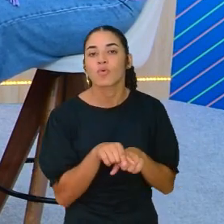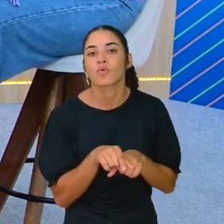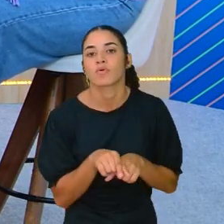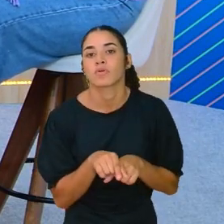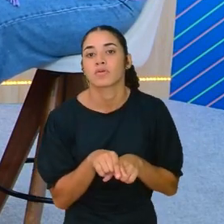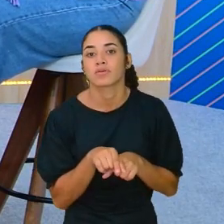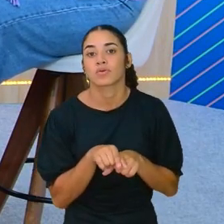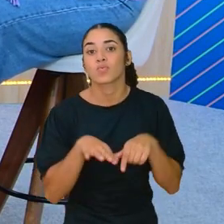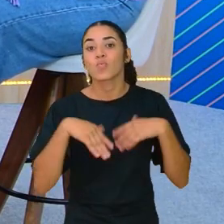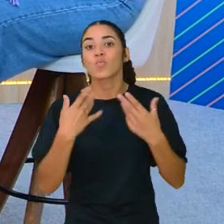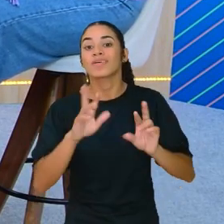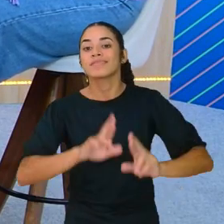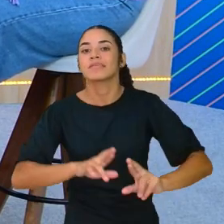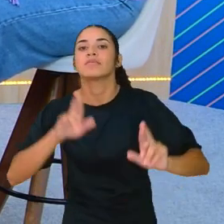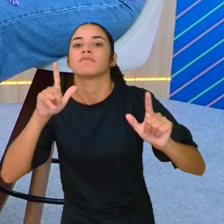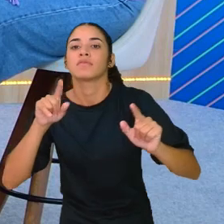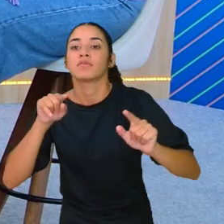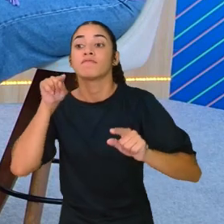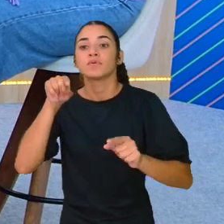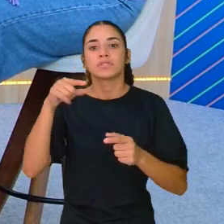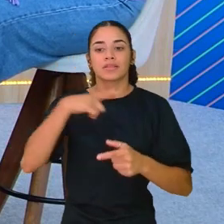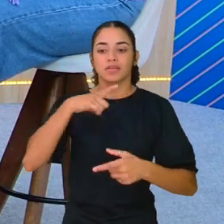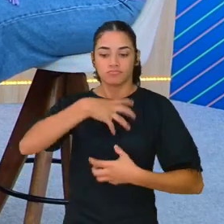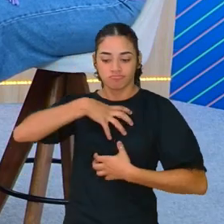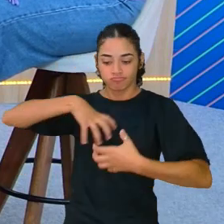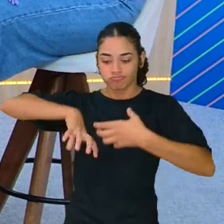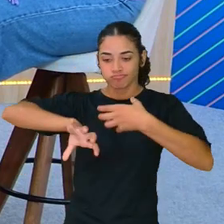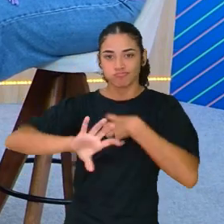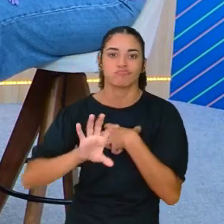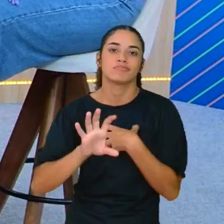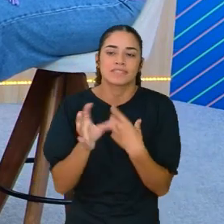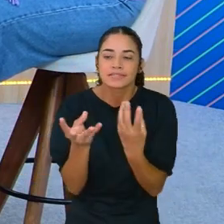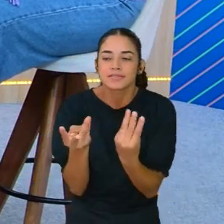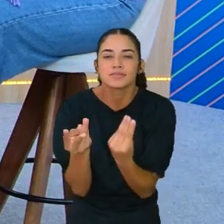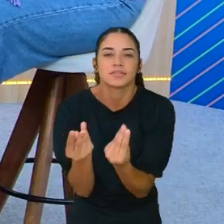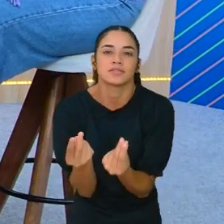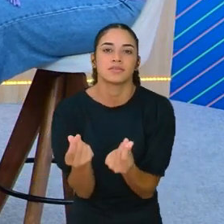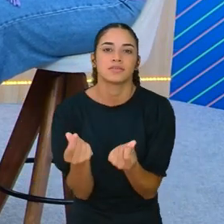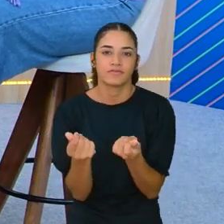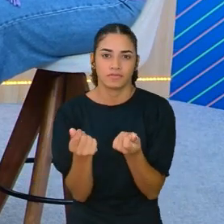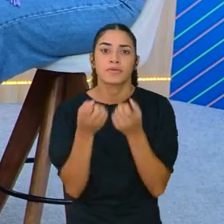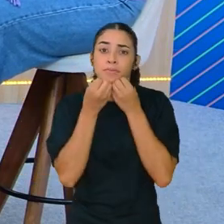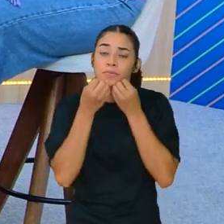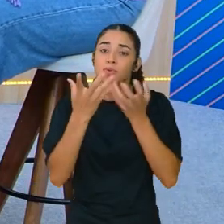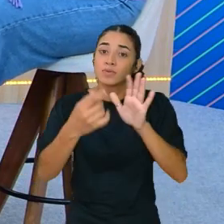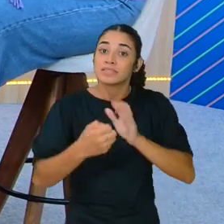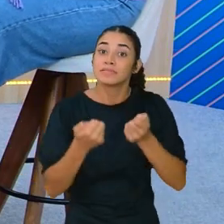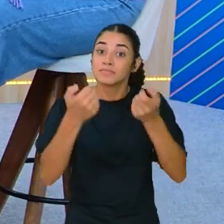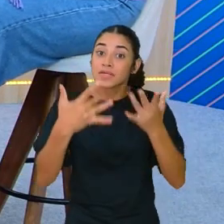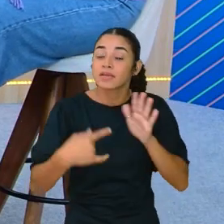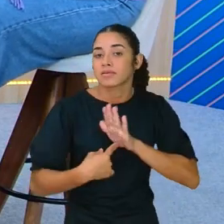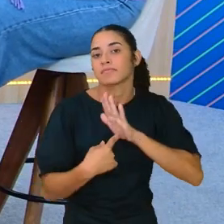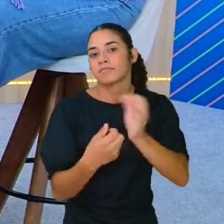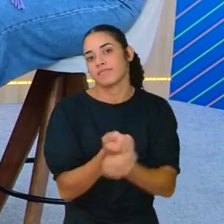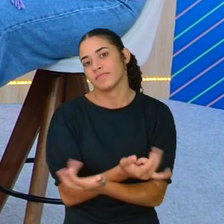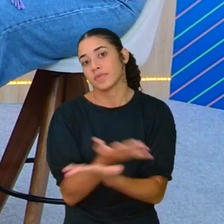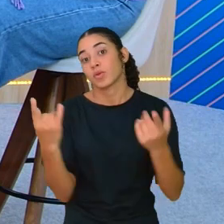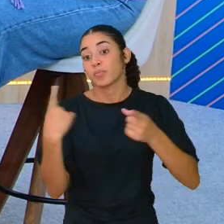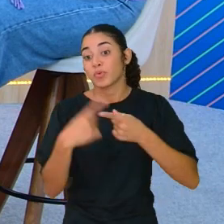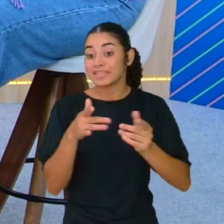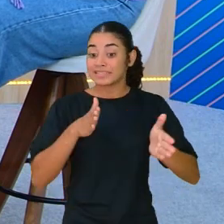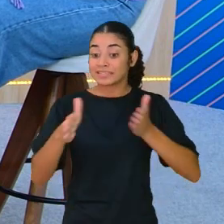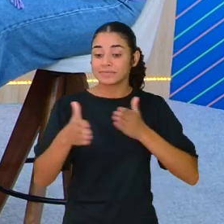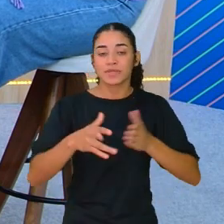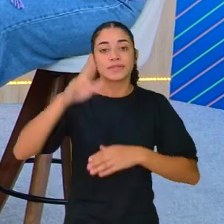era a sua sensibilidade. É bom trazer isso aqui para o professor que está nos acompanhando agora, porque a sensibilidade,